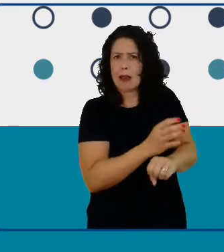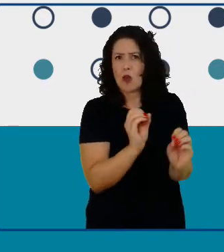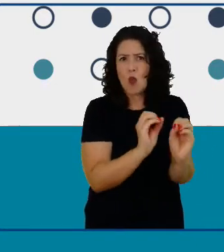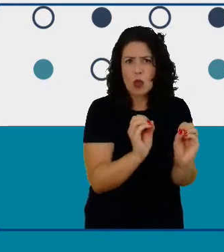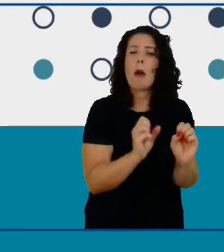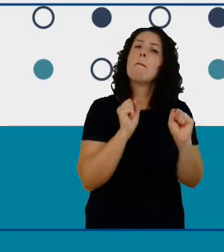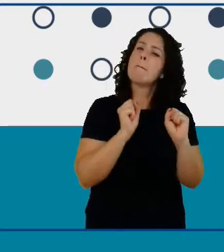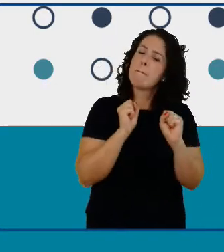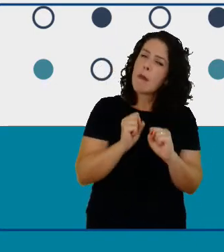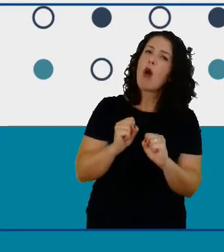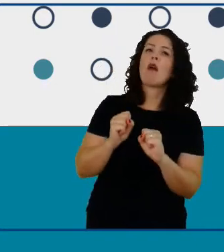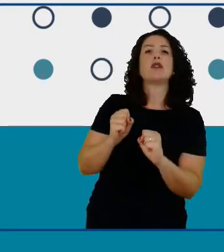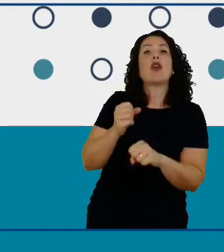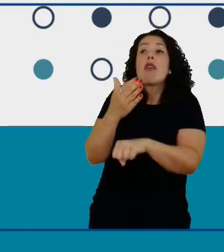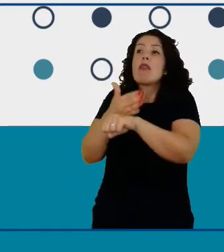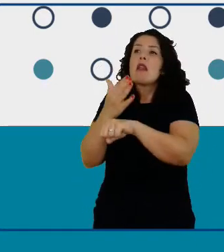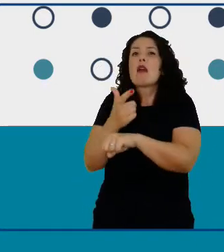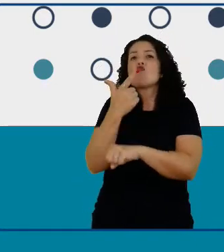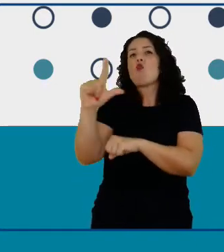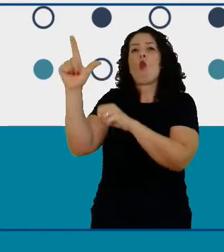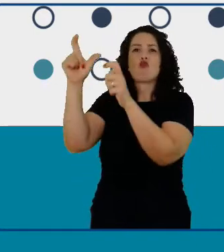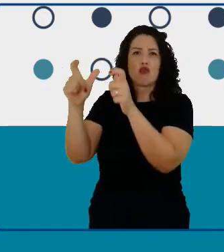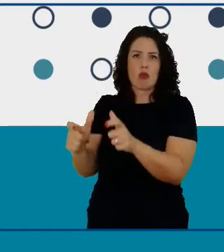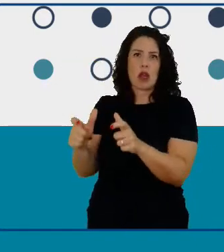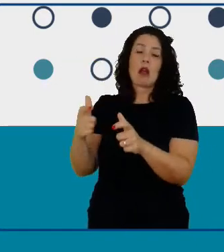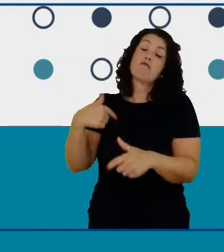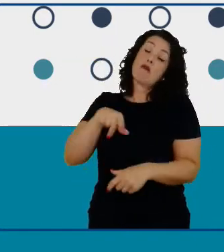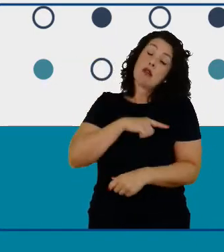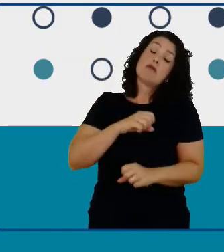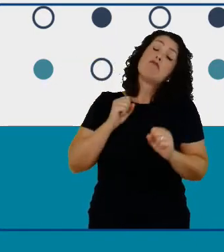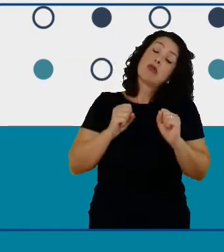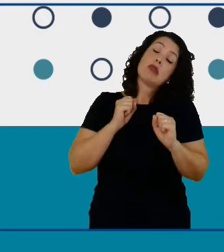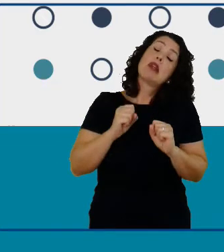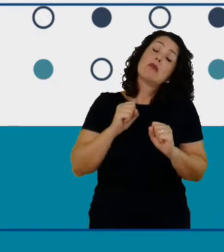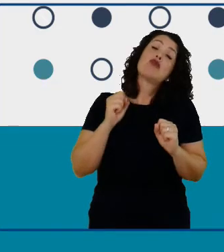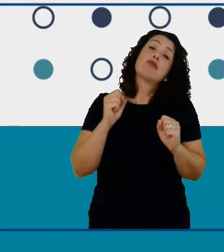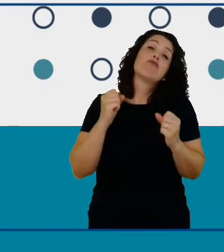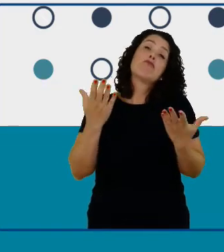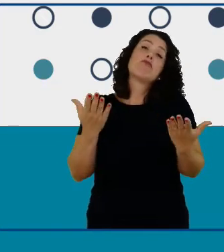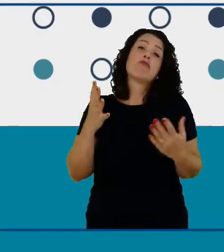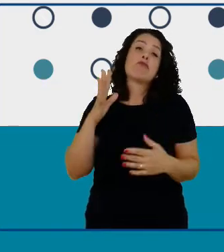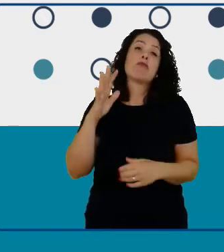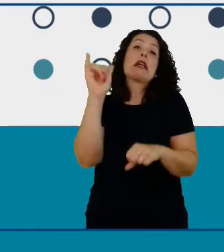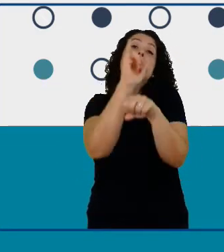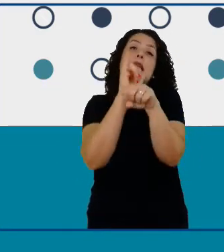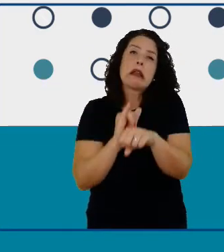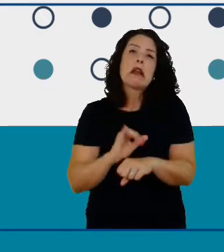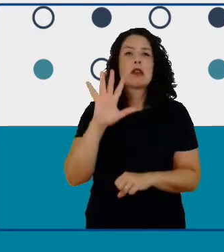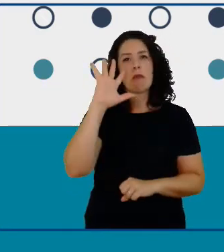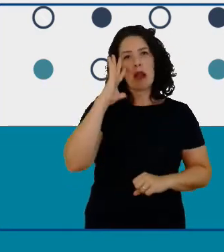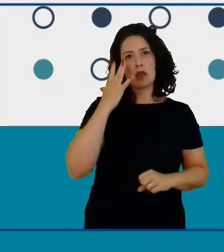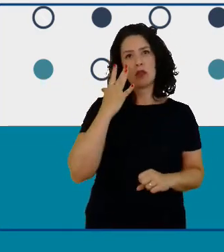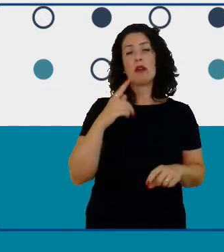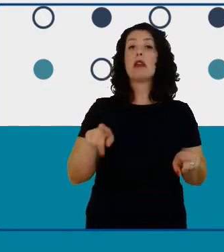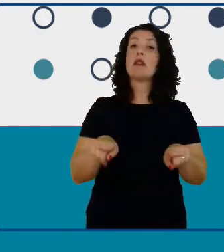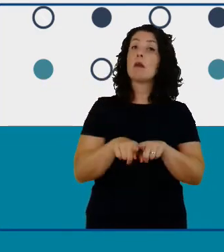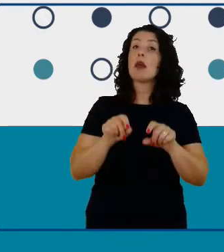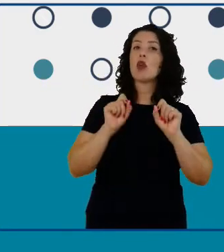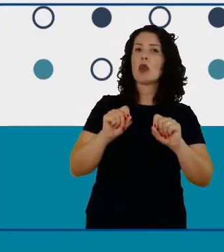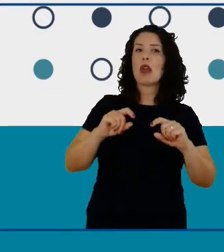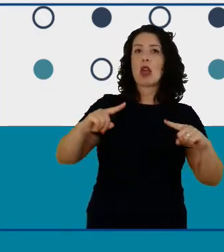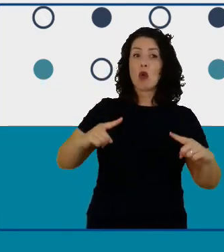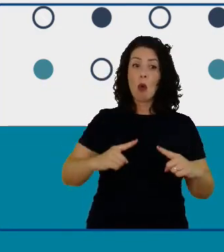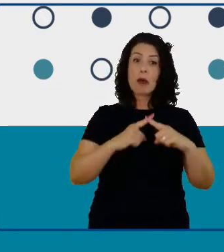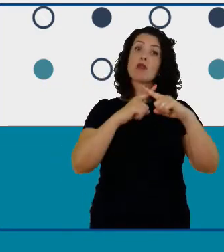então é uma das coisas que a gente pode pensar também então competições e desafios são muito populares os